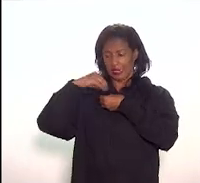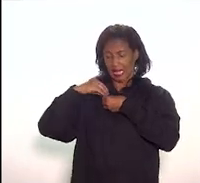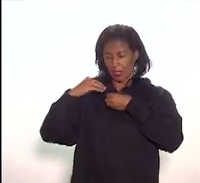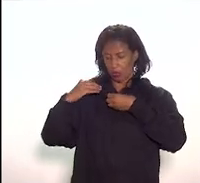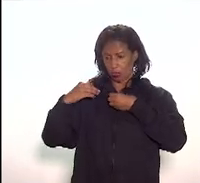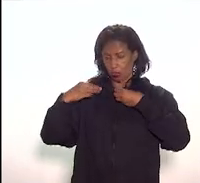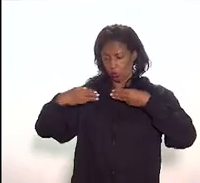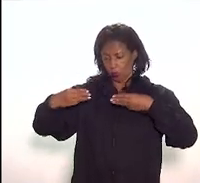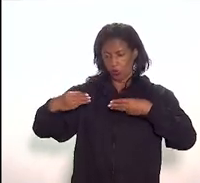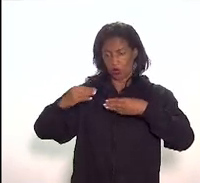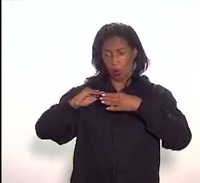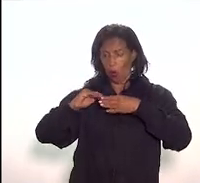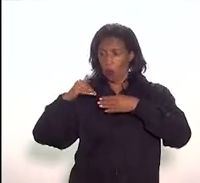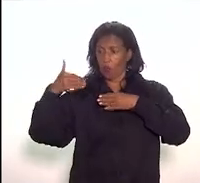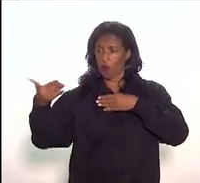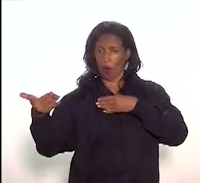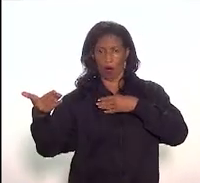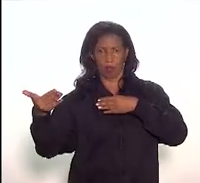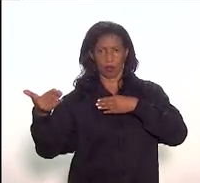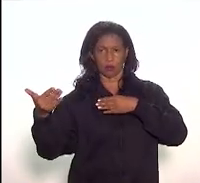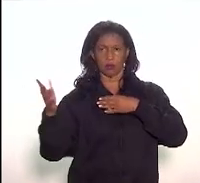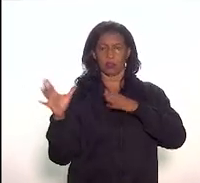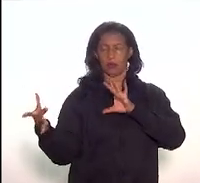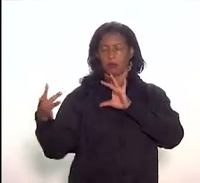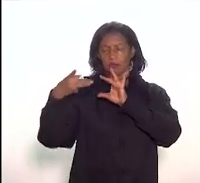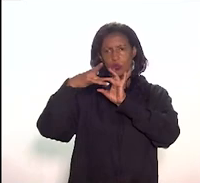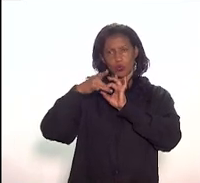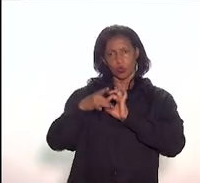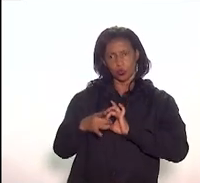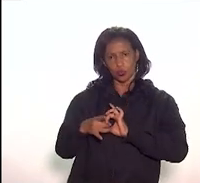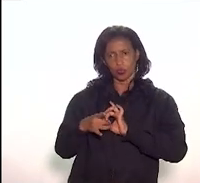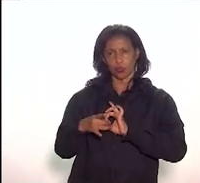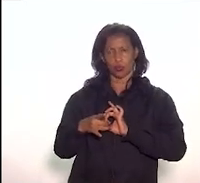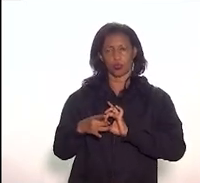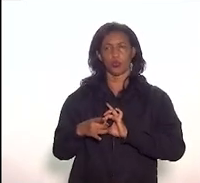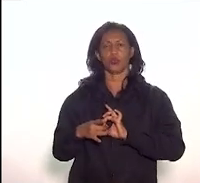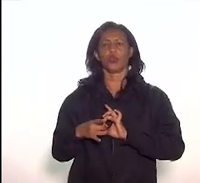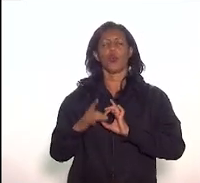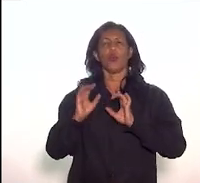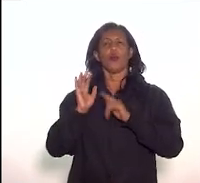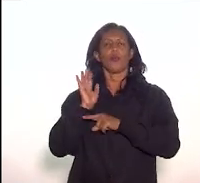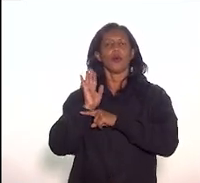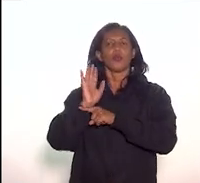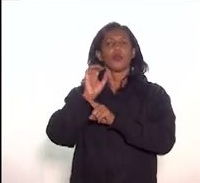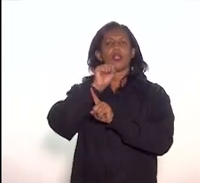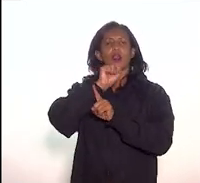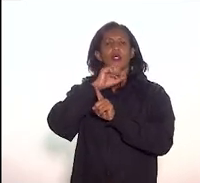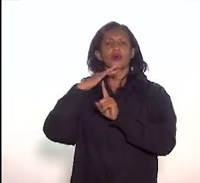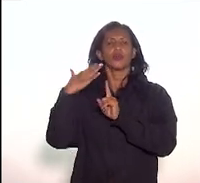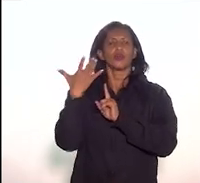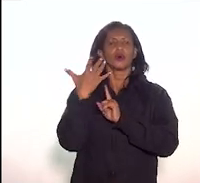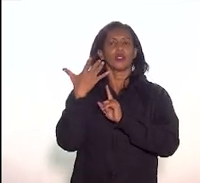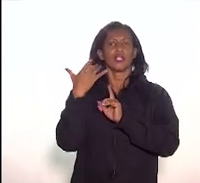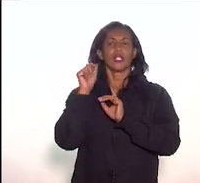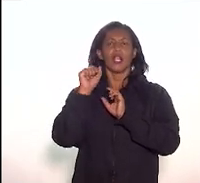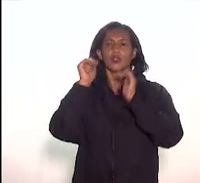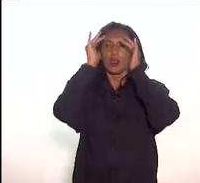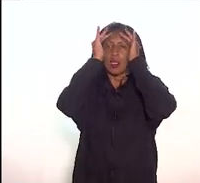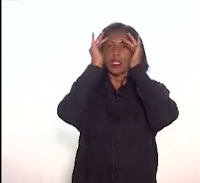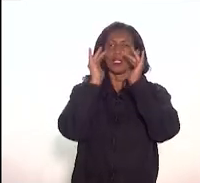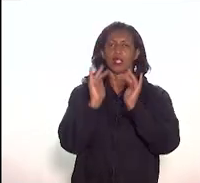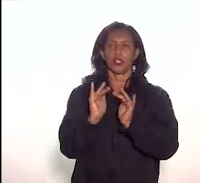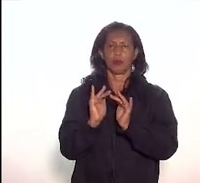fora dele, buscando construir em conjunto com os diversos segmentos da sociedade um desenvolvimento que seja apoiado no respeito